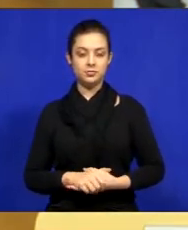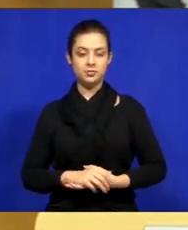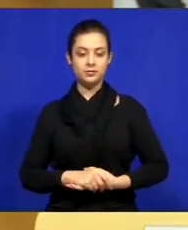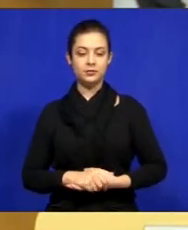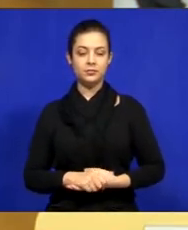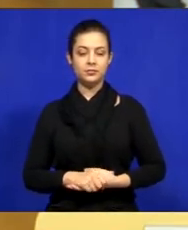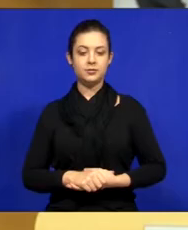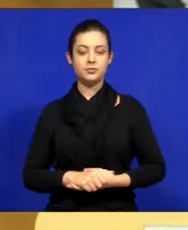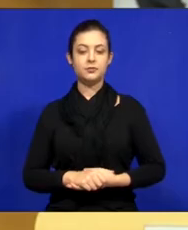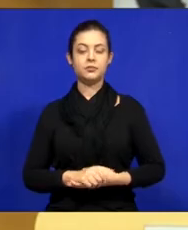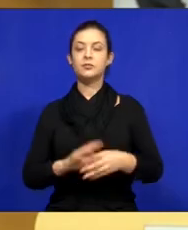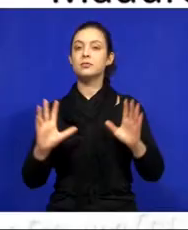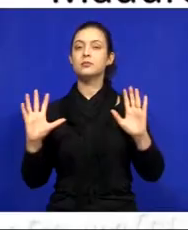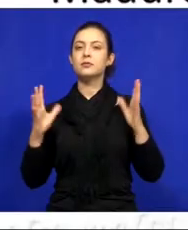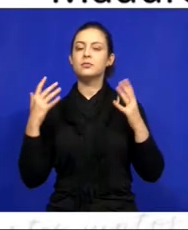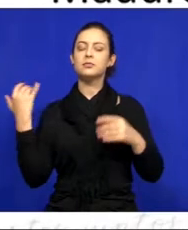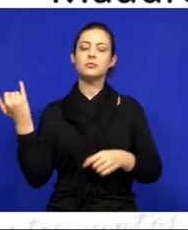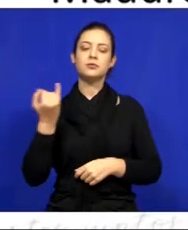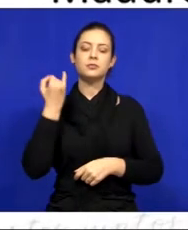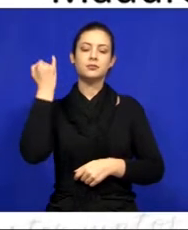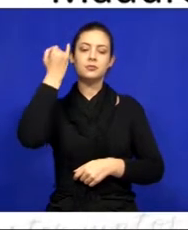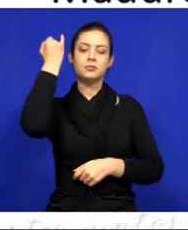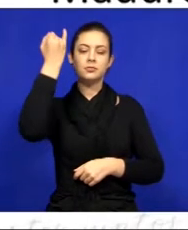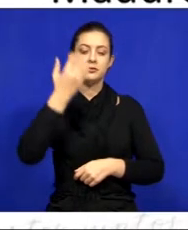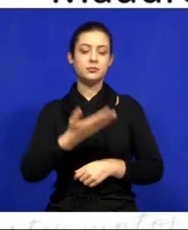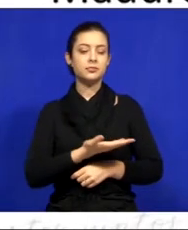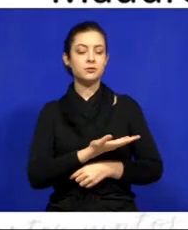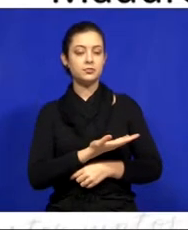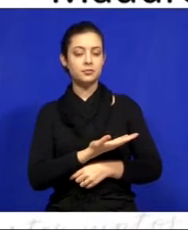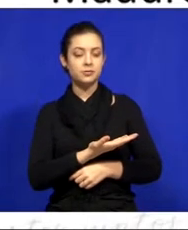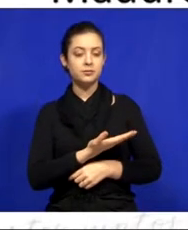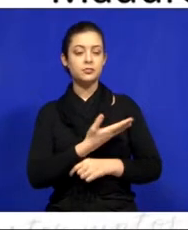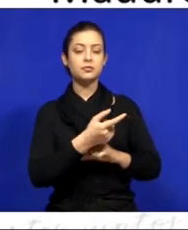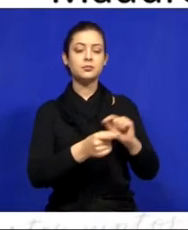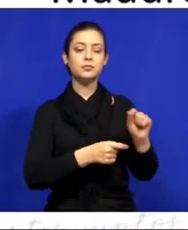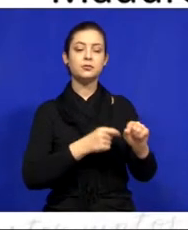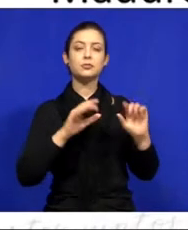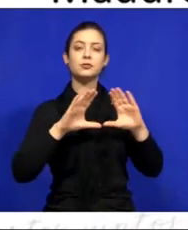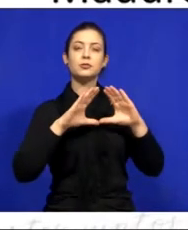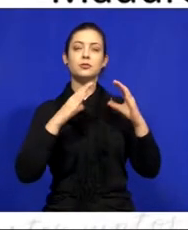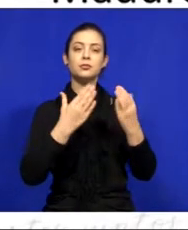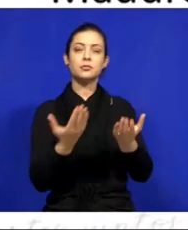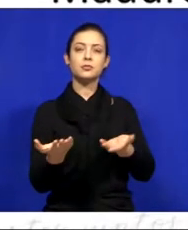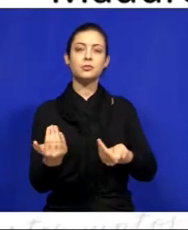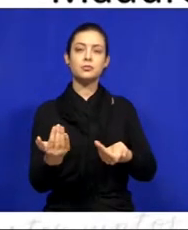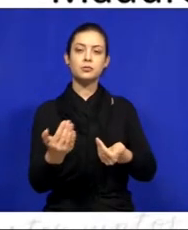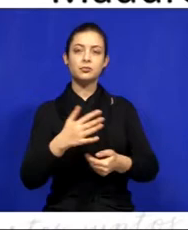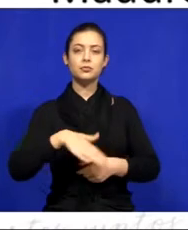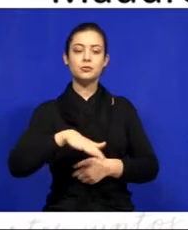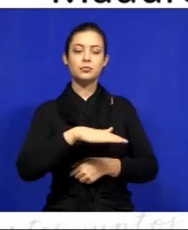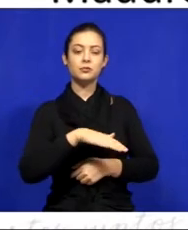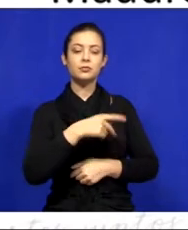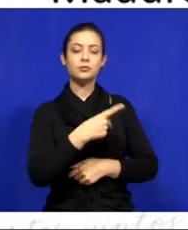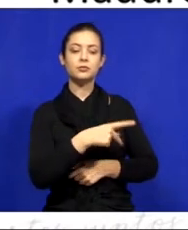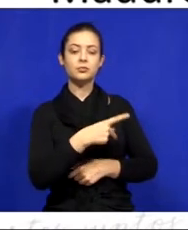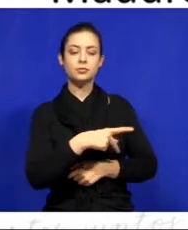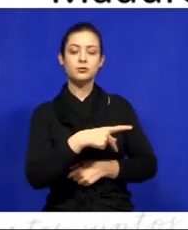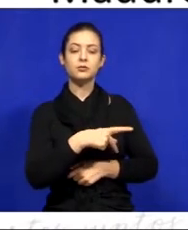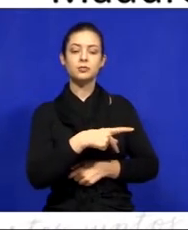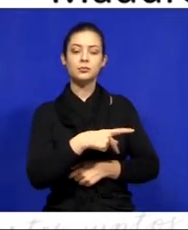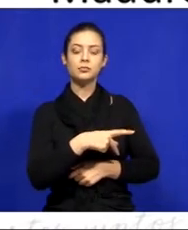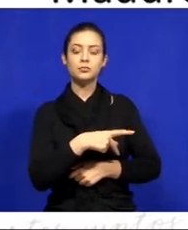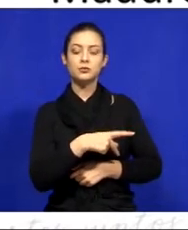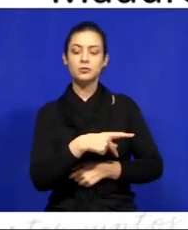um evento muito importante que foi o Congresso da Juventude, na verdade,